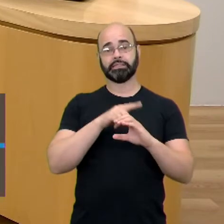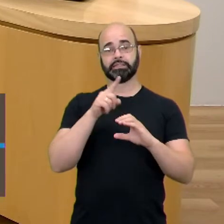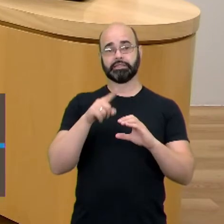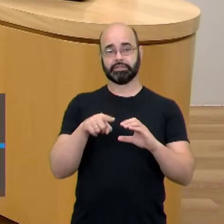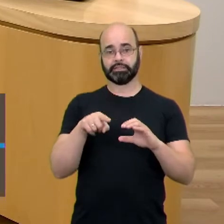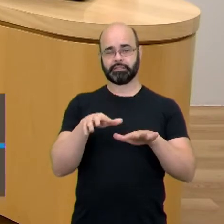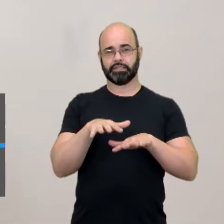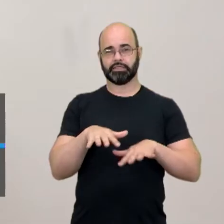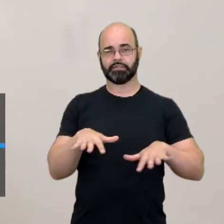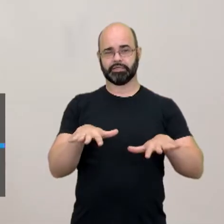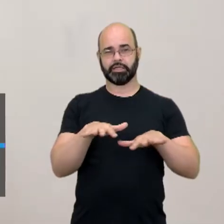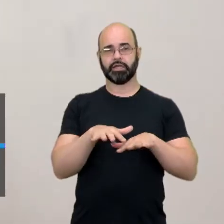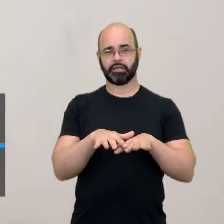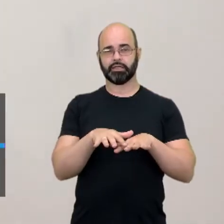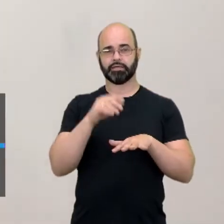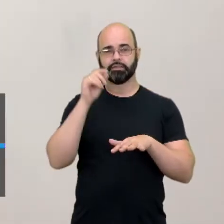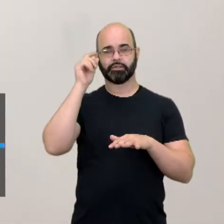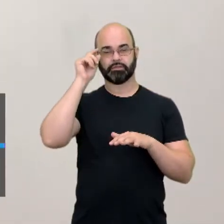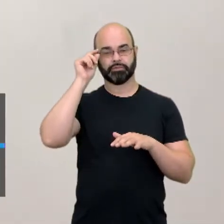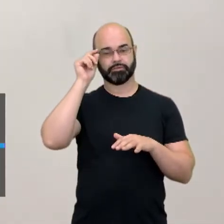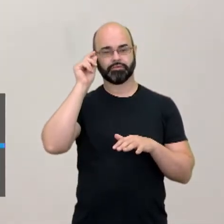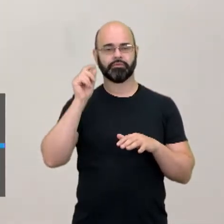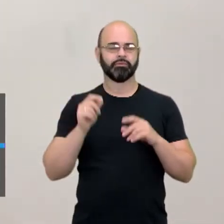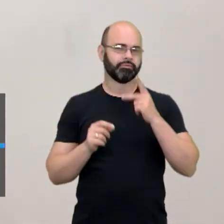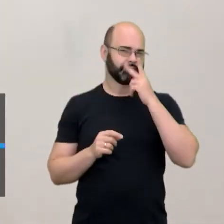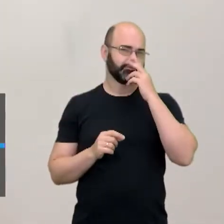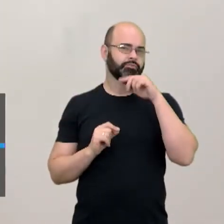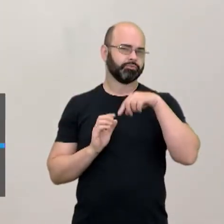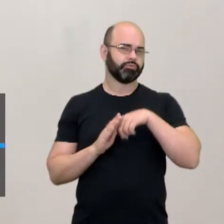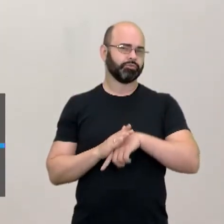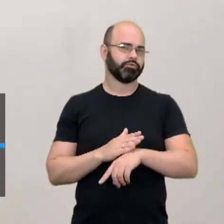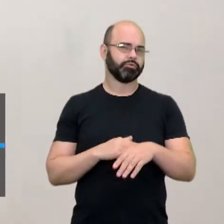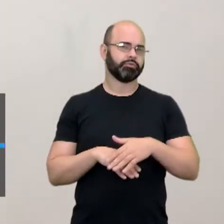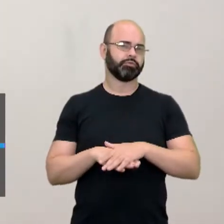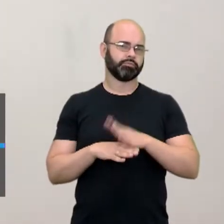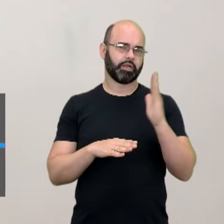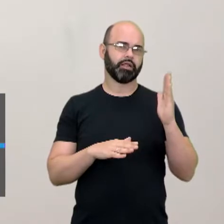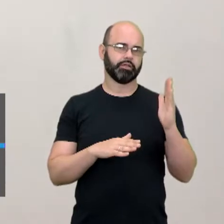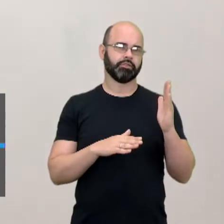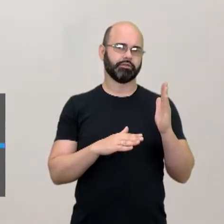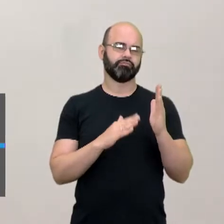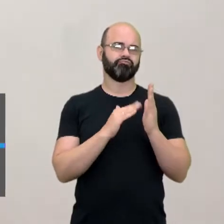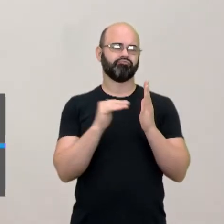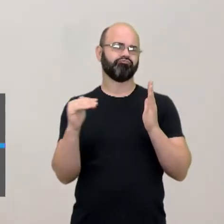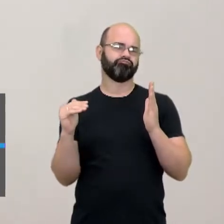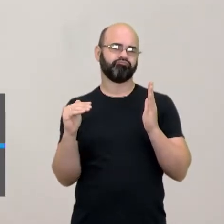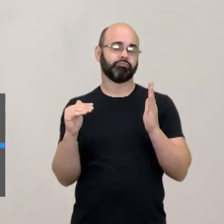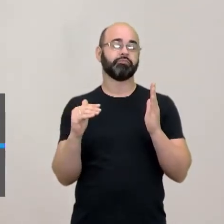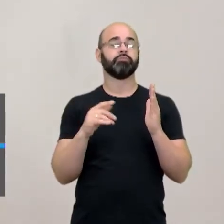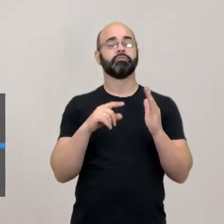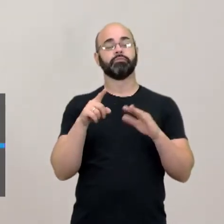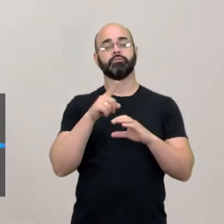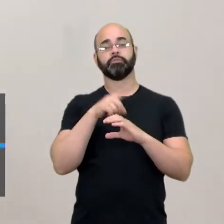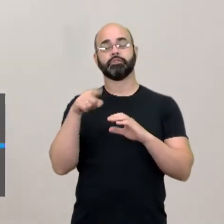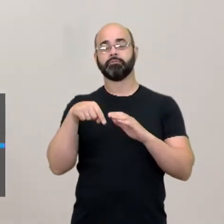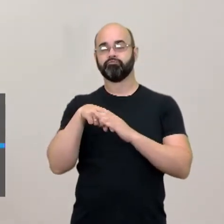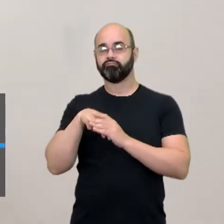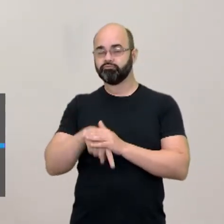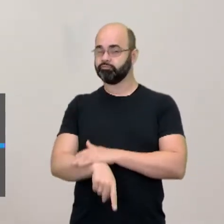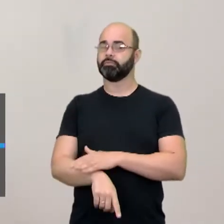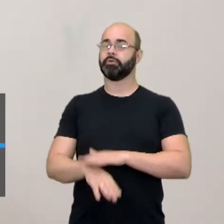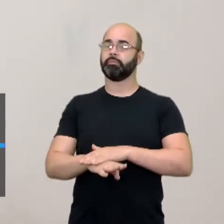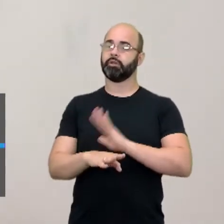tem uma pegada, talvez, até um pouquinho mais profunda do que a estética, porque muito dessa ciência